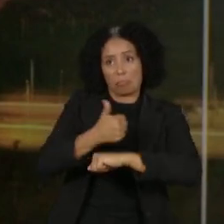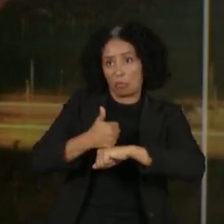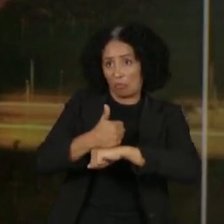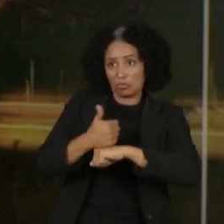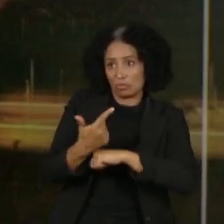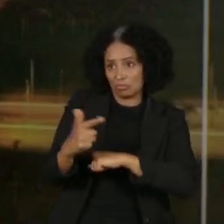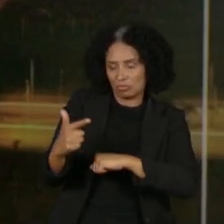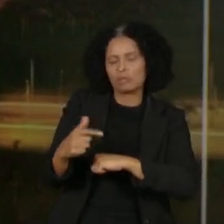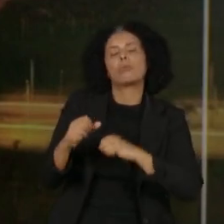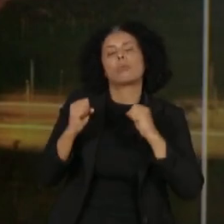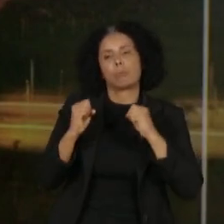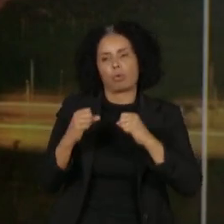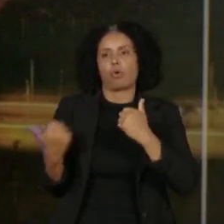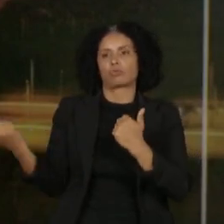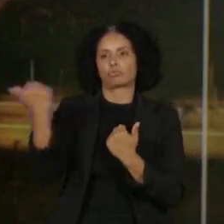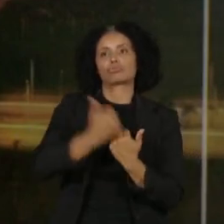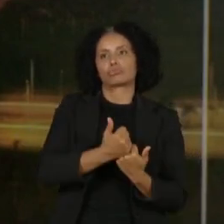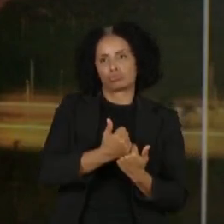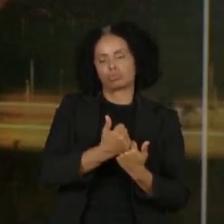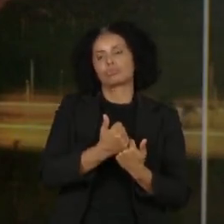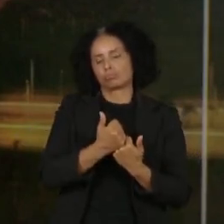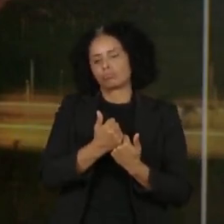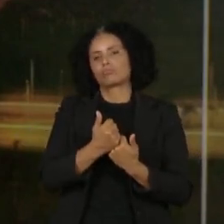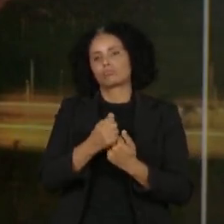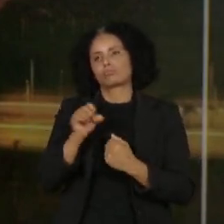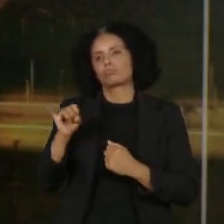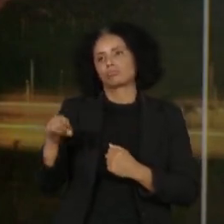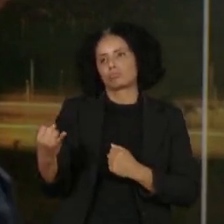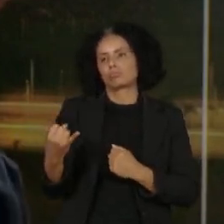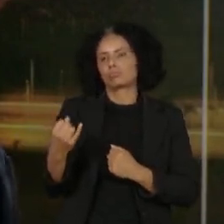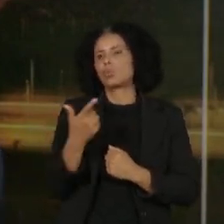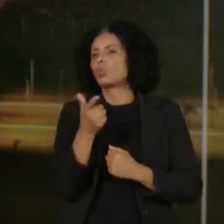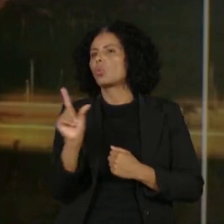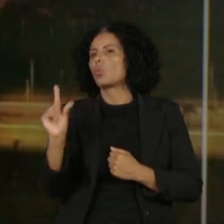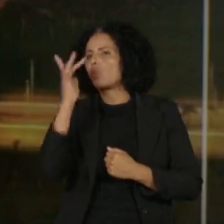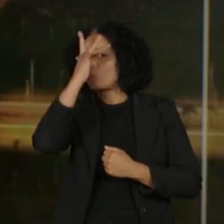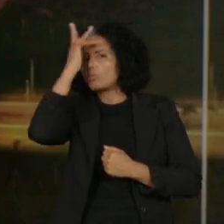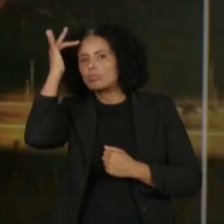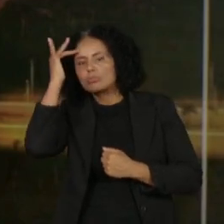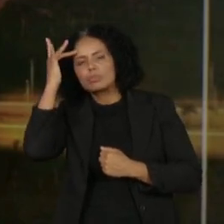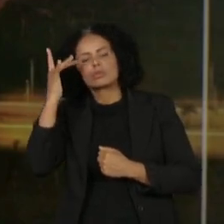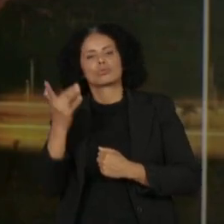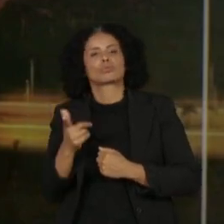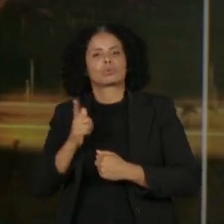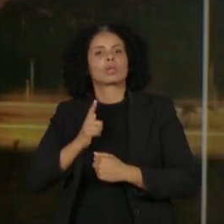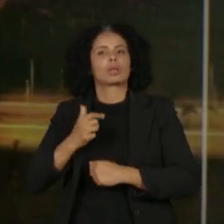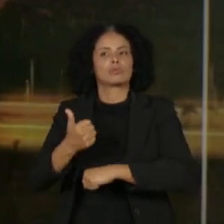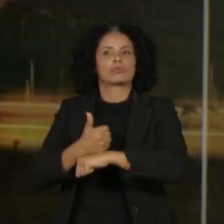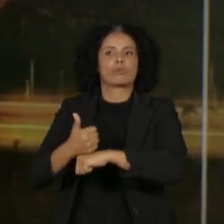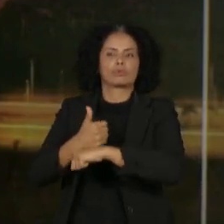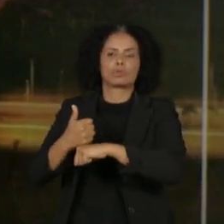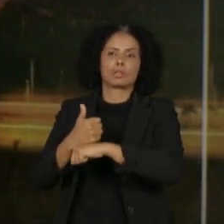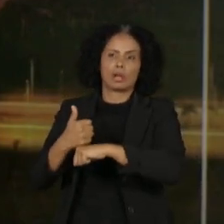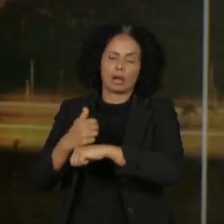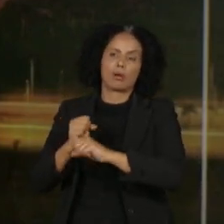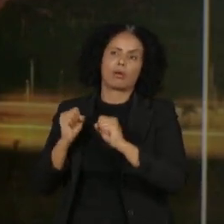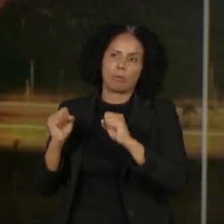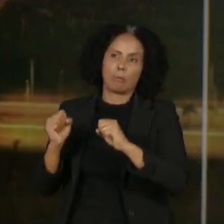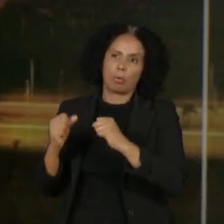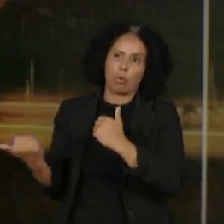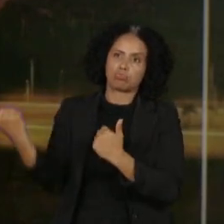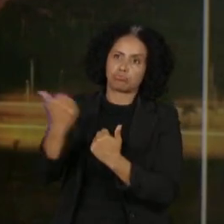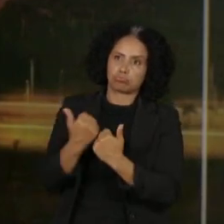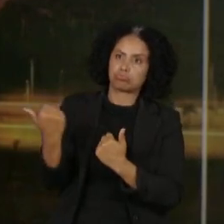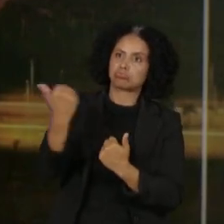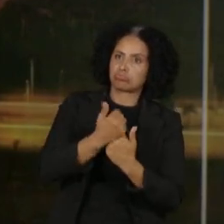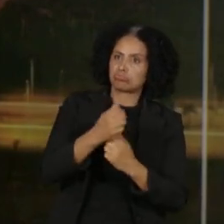remanejados por outras pessoas, por outros quadros técnicos, inclusive que possam ter visões diferentes para que a gente possa implementar o programa de